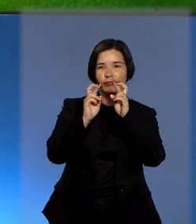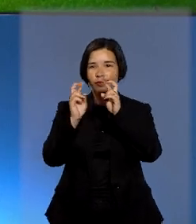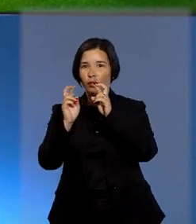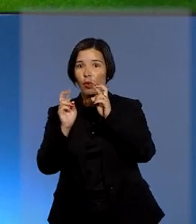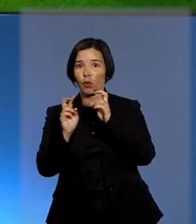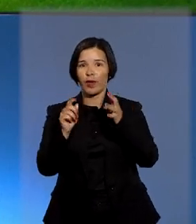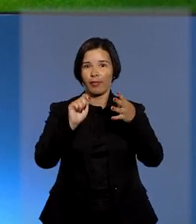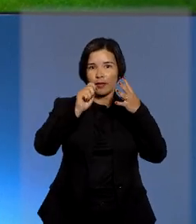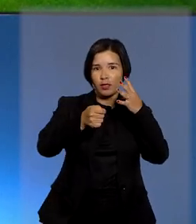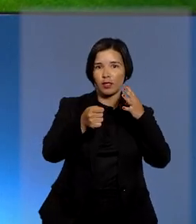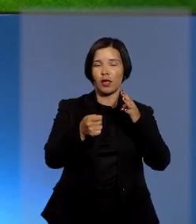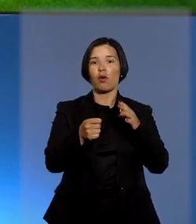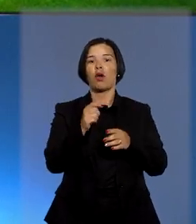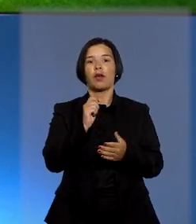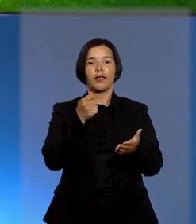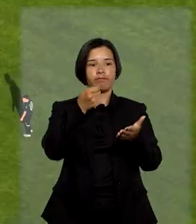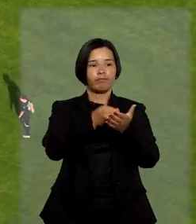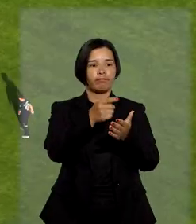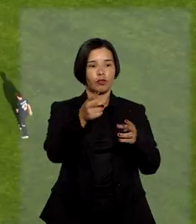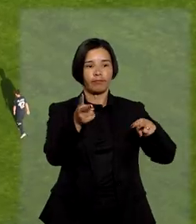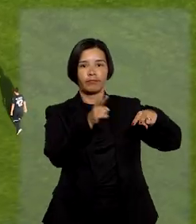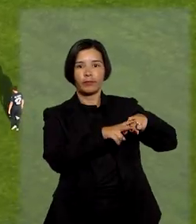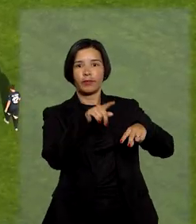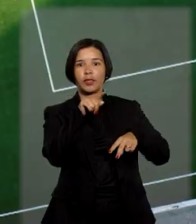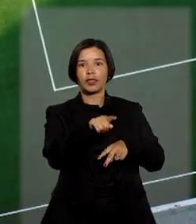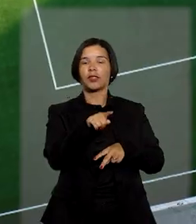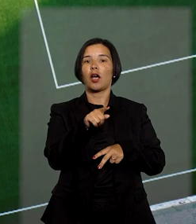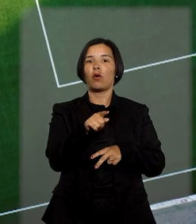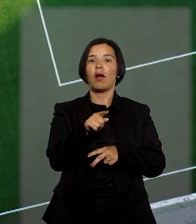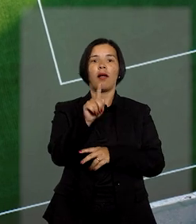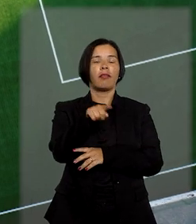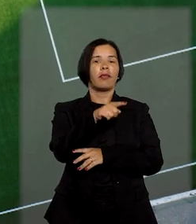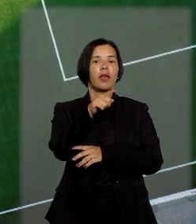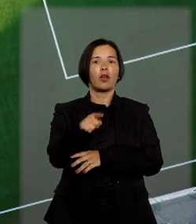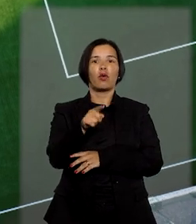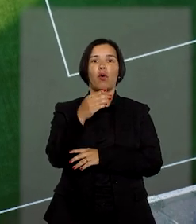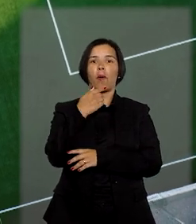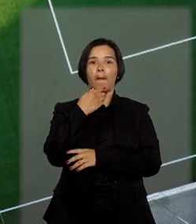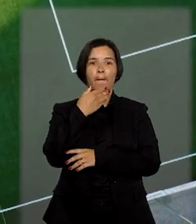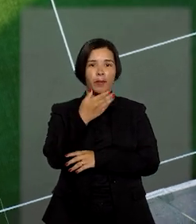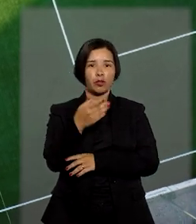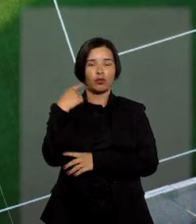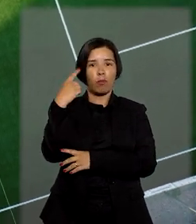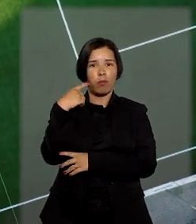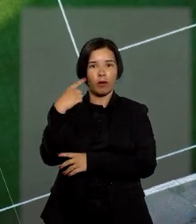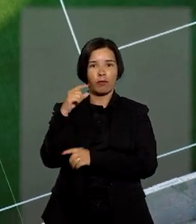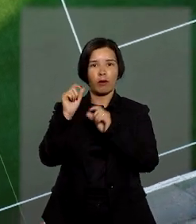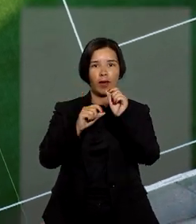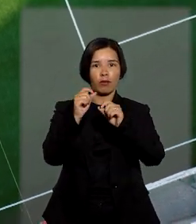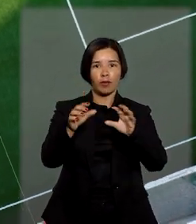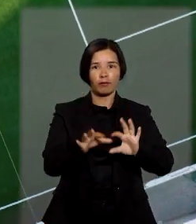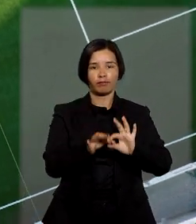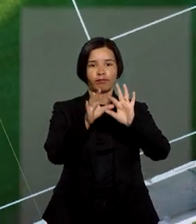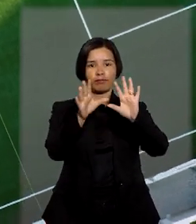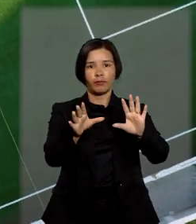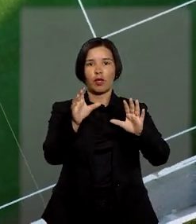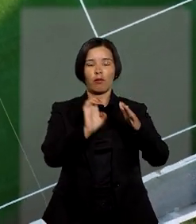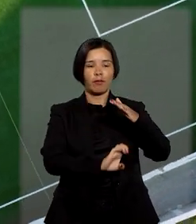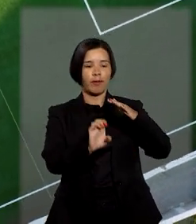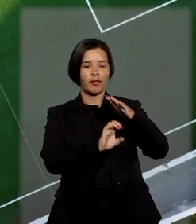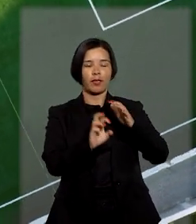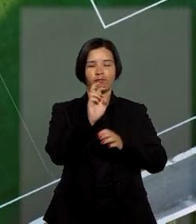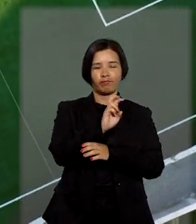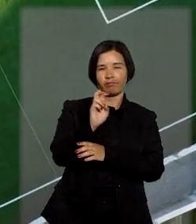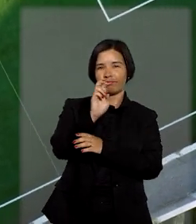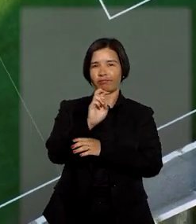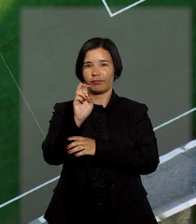na decisão que decretou a prisão preventiva, o colegiado negou o pedido da defesa para que fosse posto em liberdade um empresário investigado